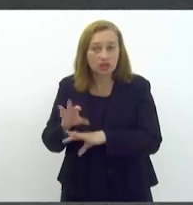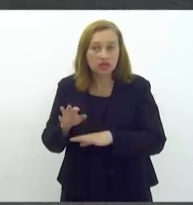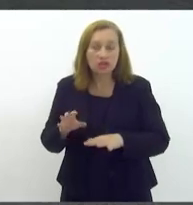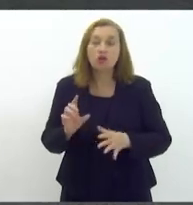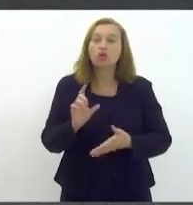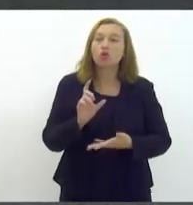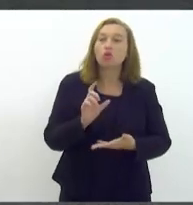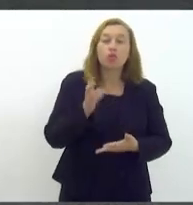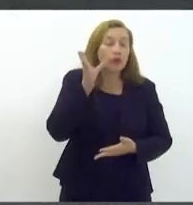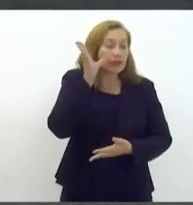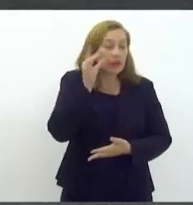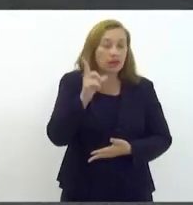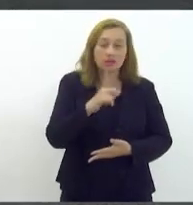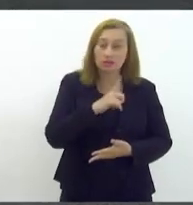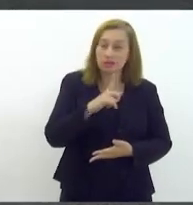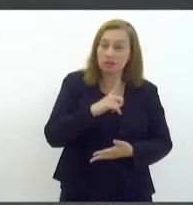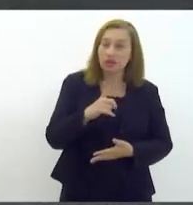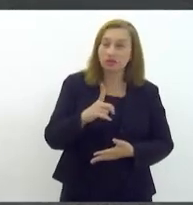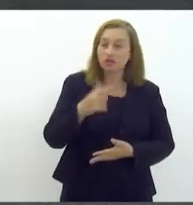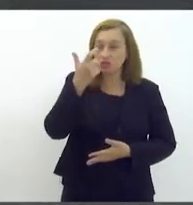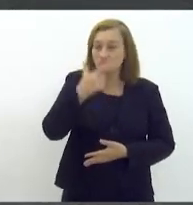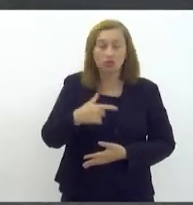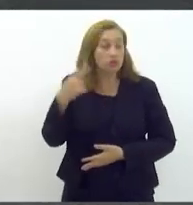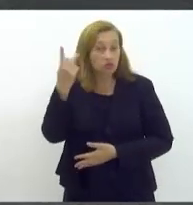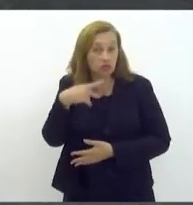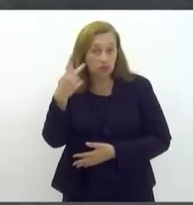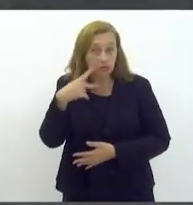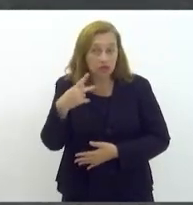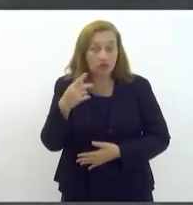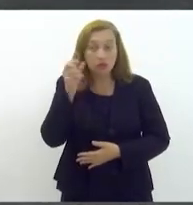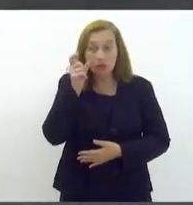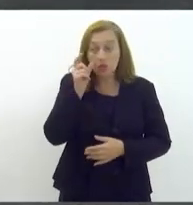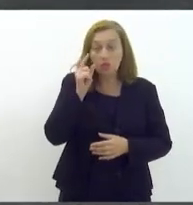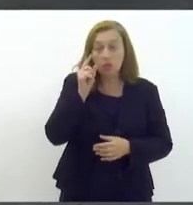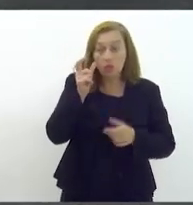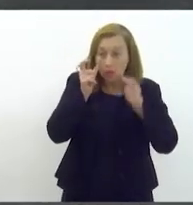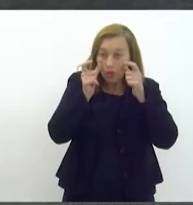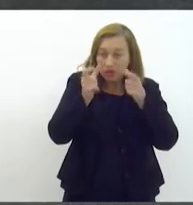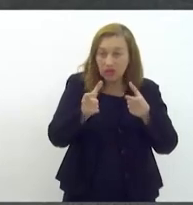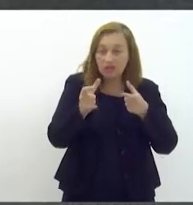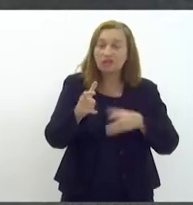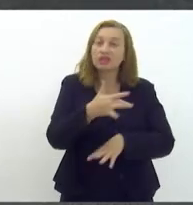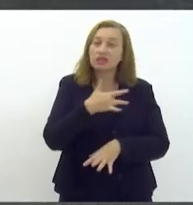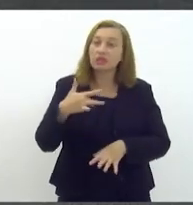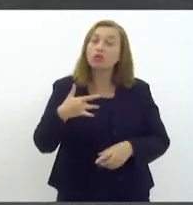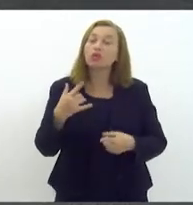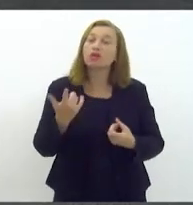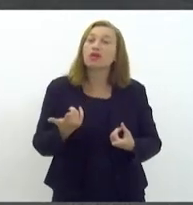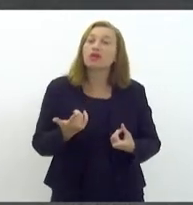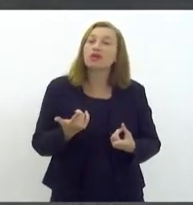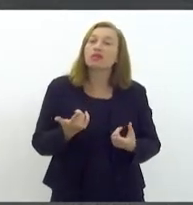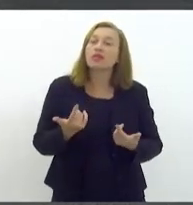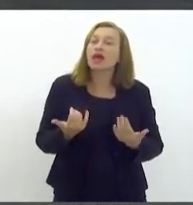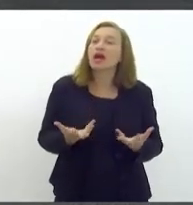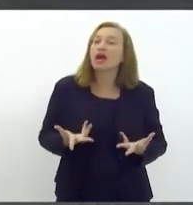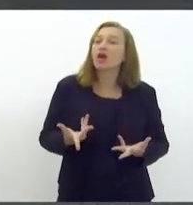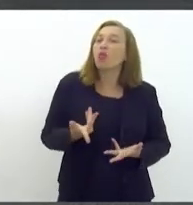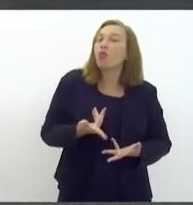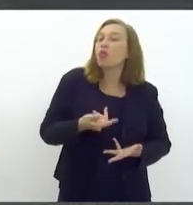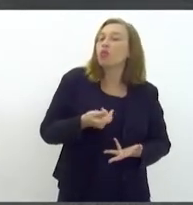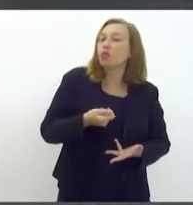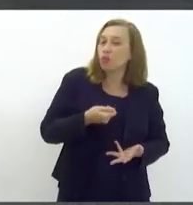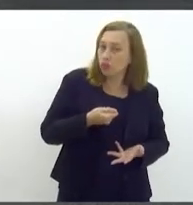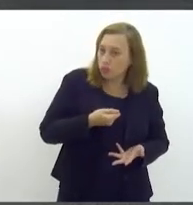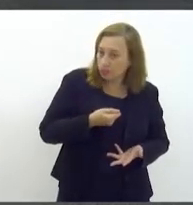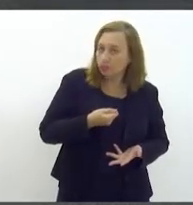O que nos interessa, enquanto parlamentar, que tem um olhar atento à saúde, é a efetividade